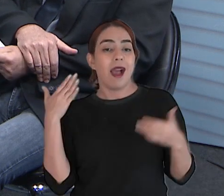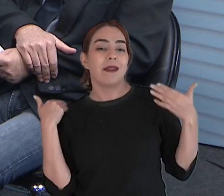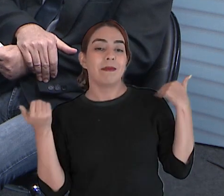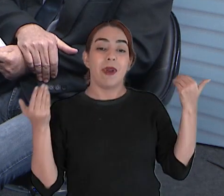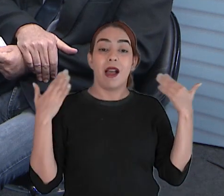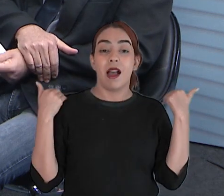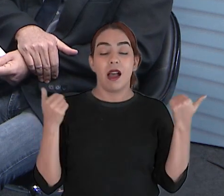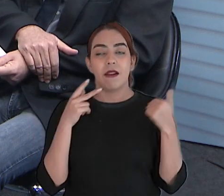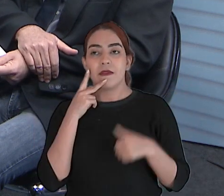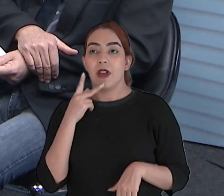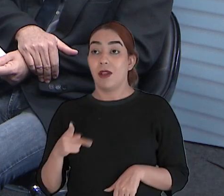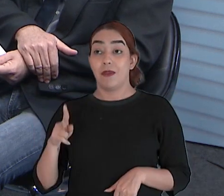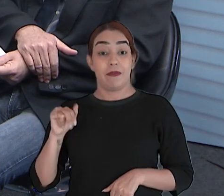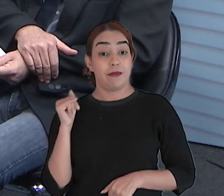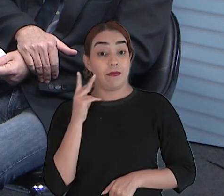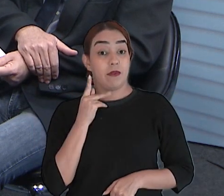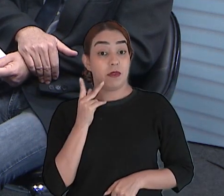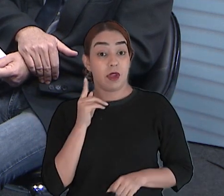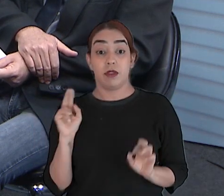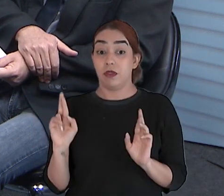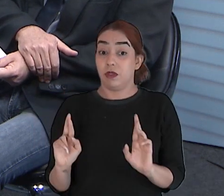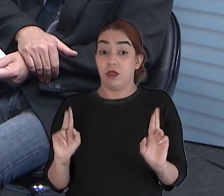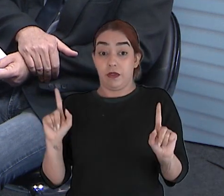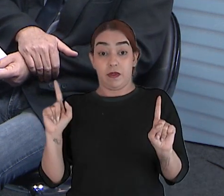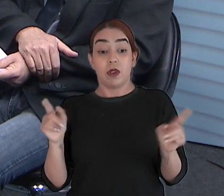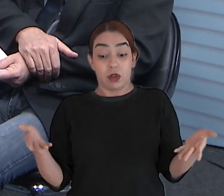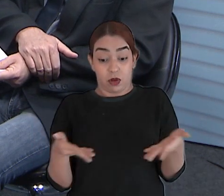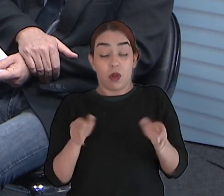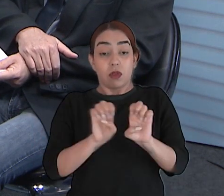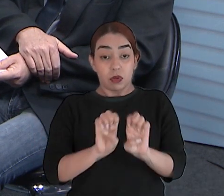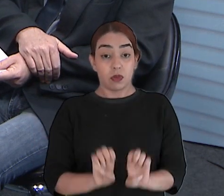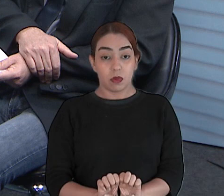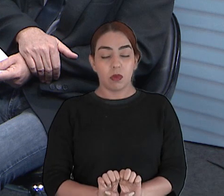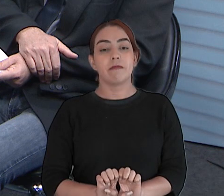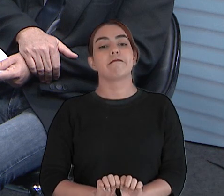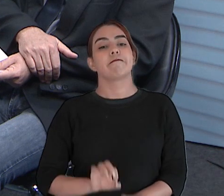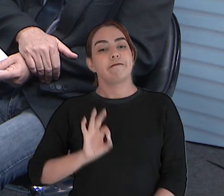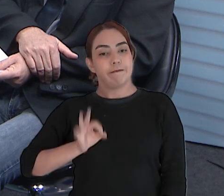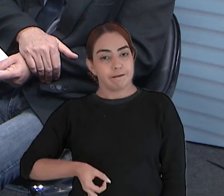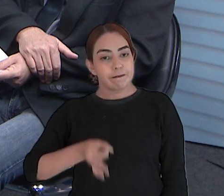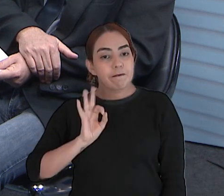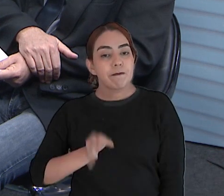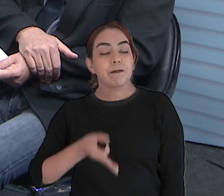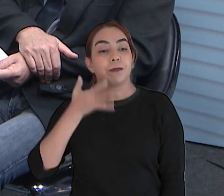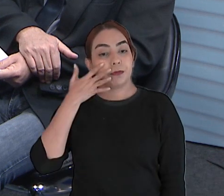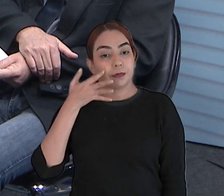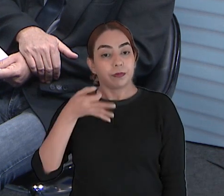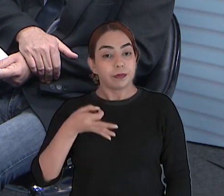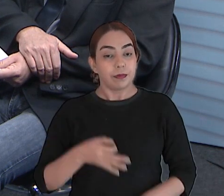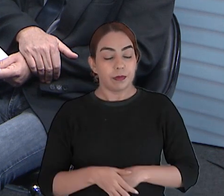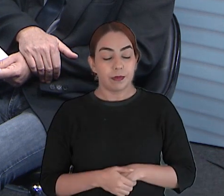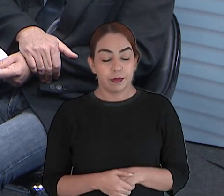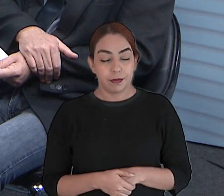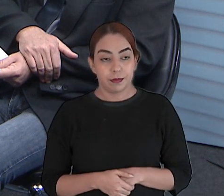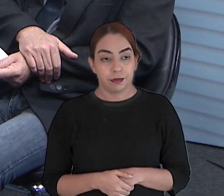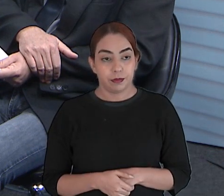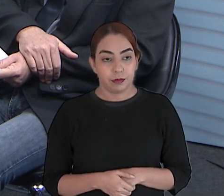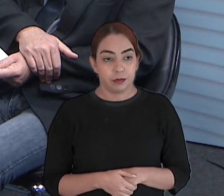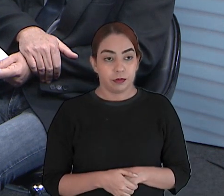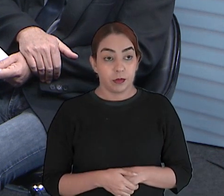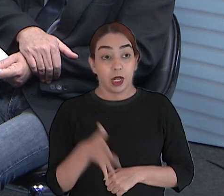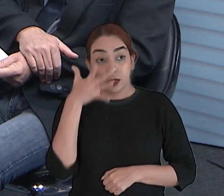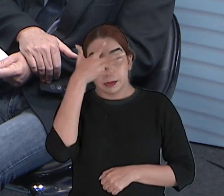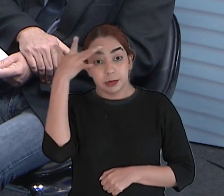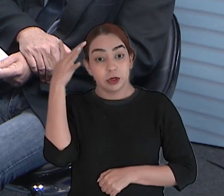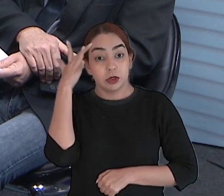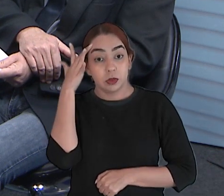disse para ele você vai ver uma fortaleza que não existia pois é então hoje a gente vê quando essas pessoas voltam para